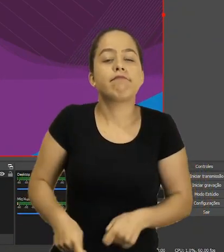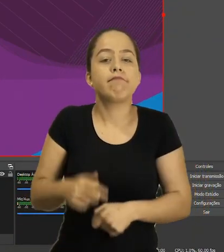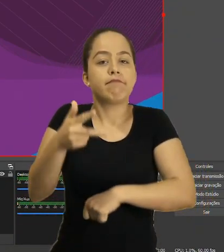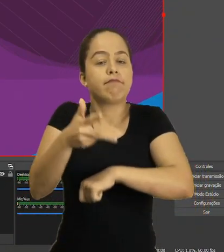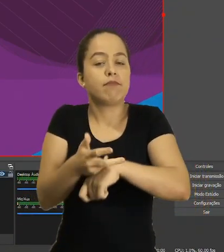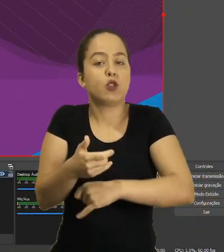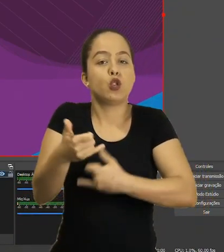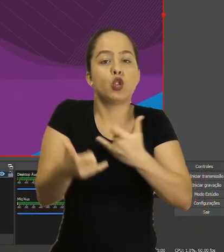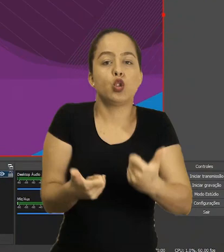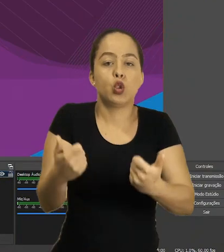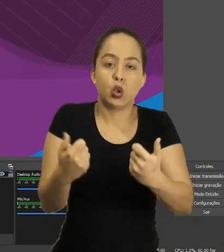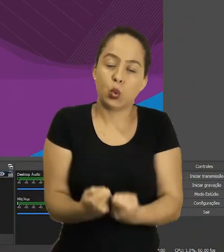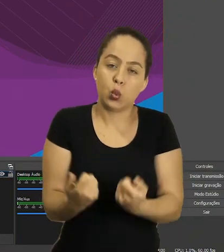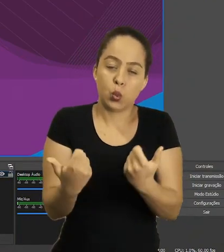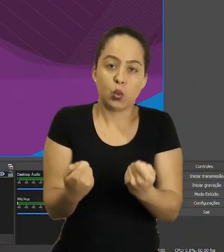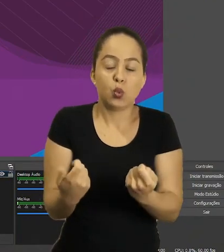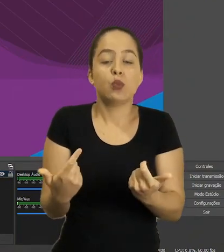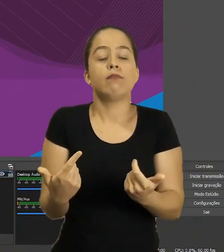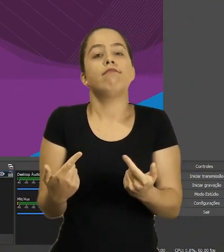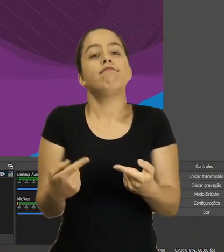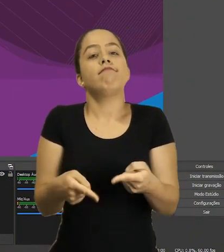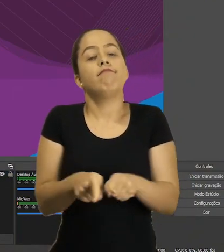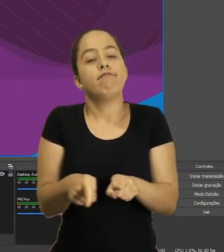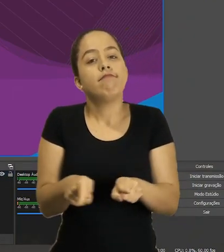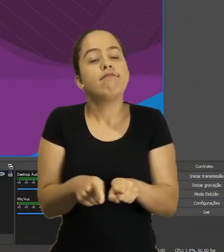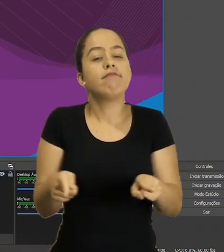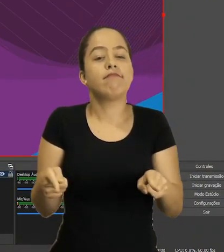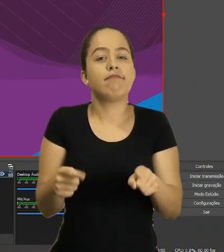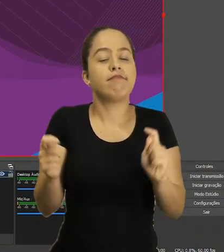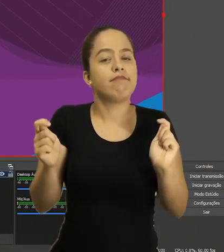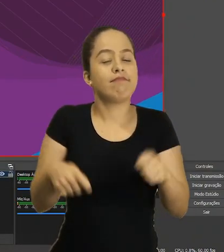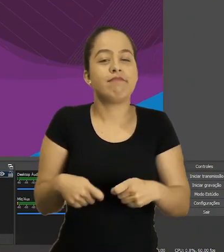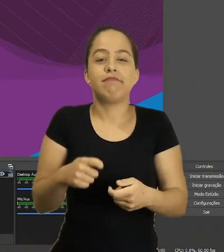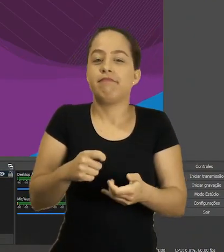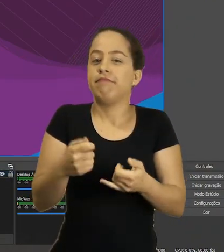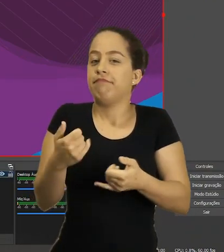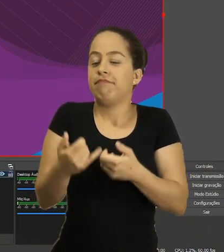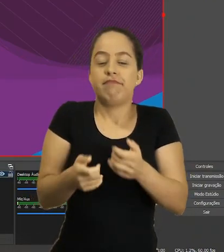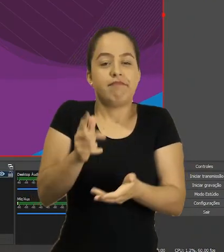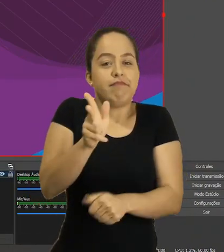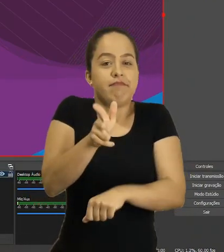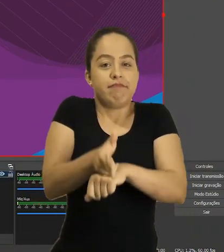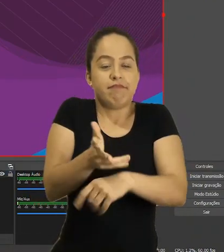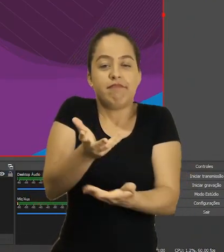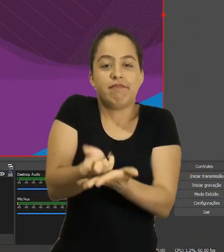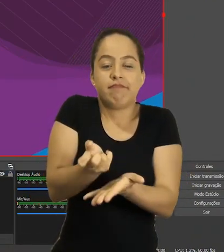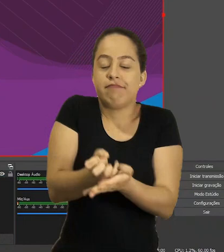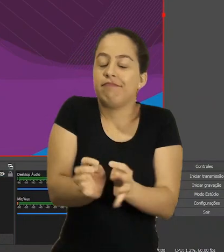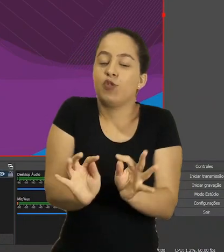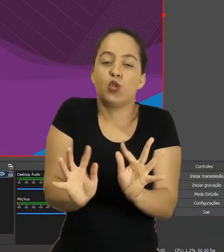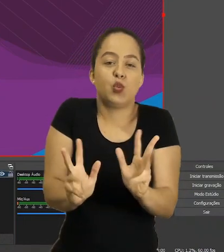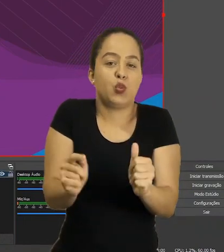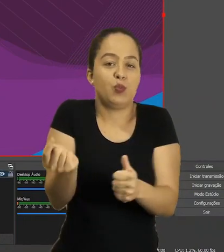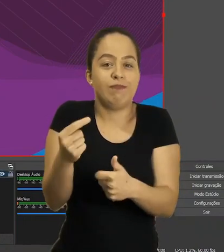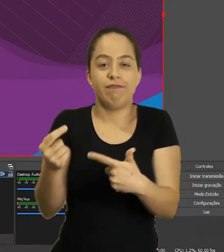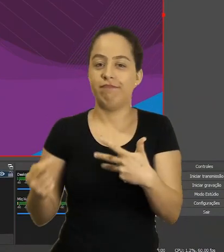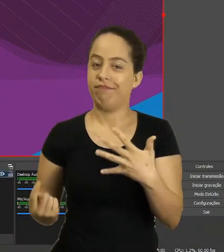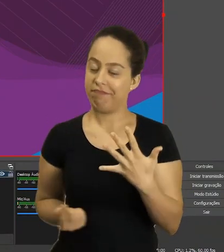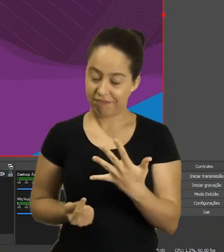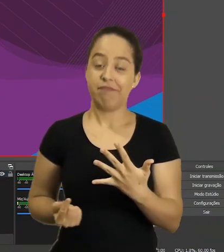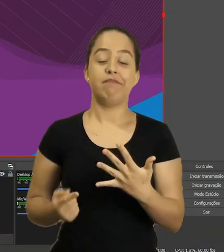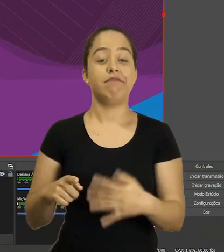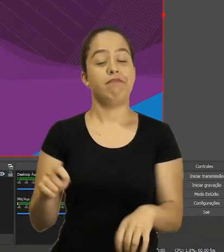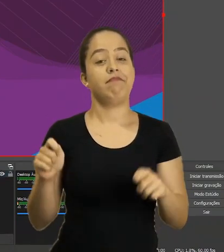pode gravar jogos, praticamente qualquer coisa,